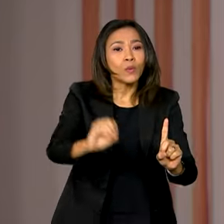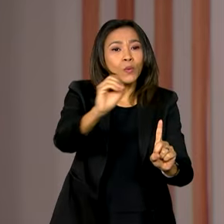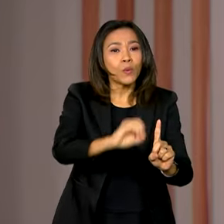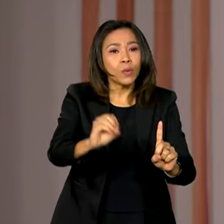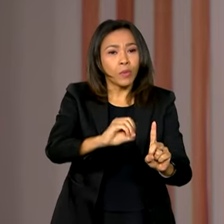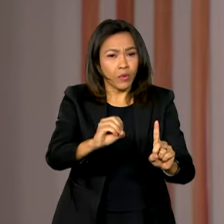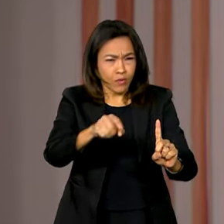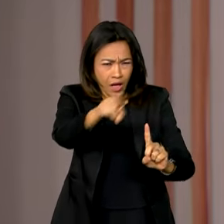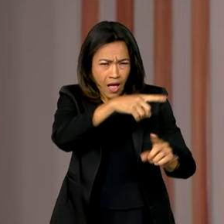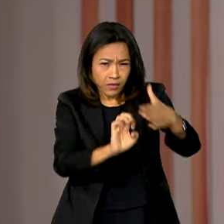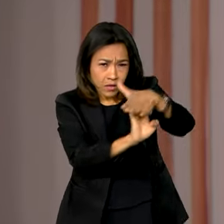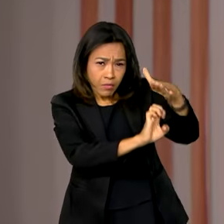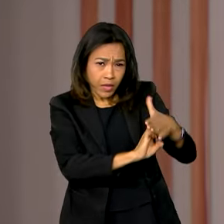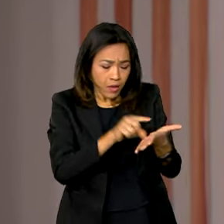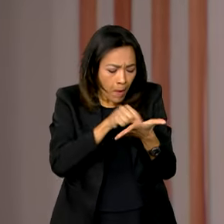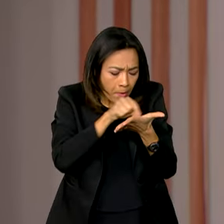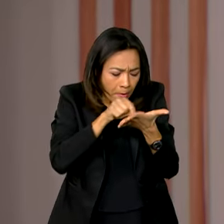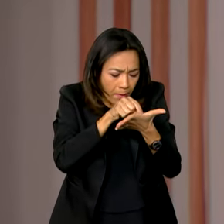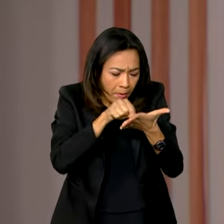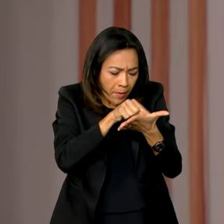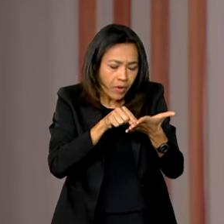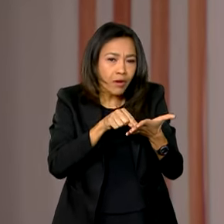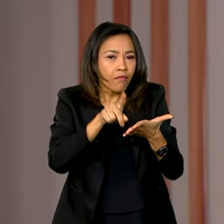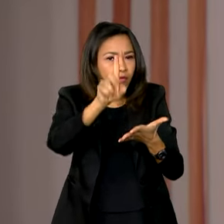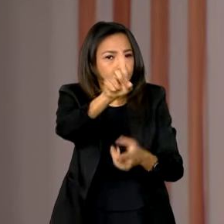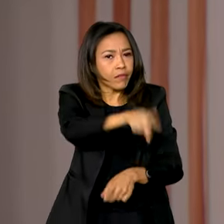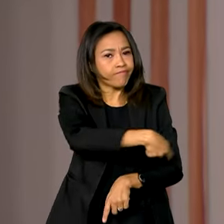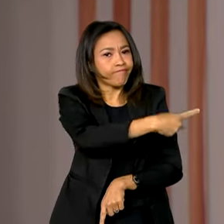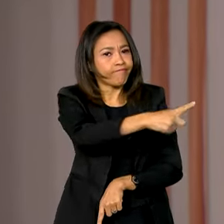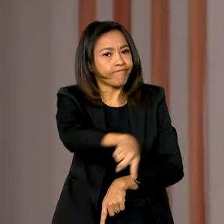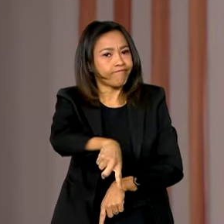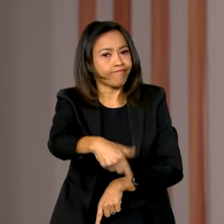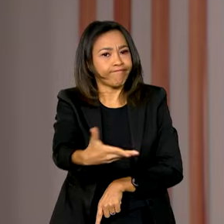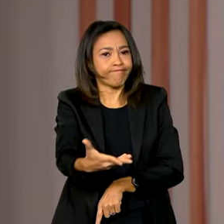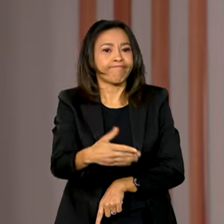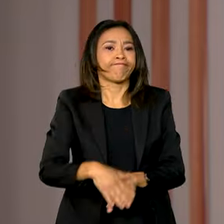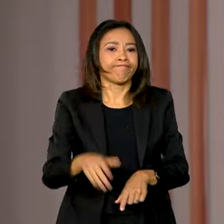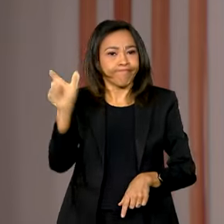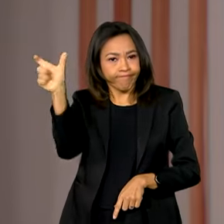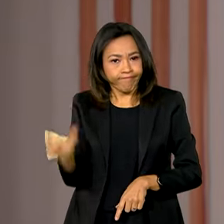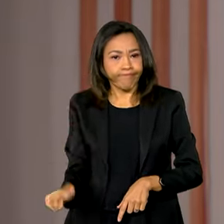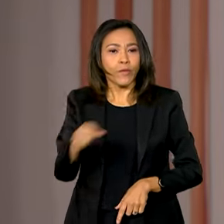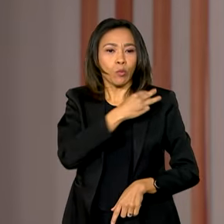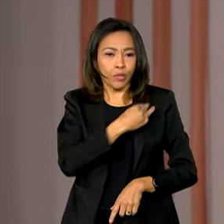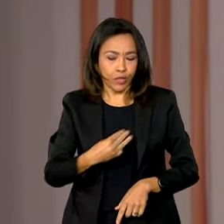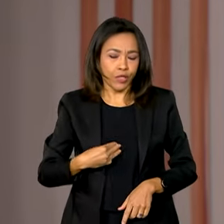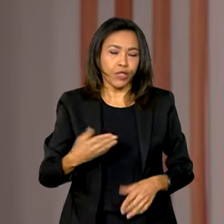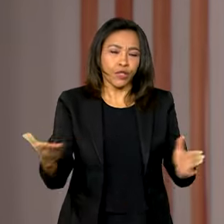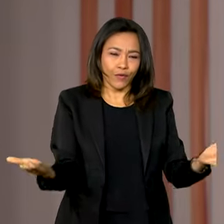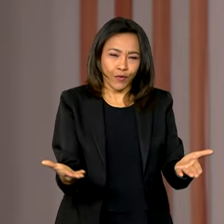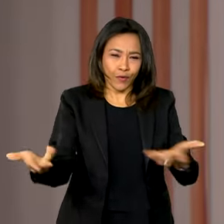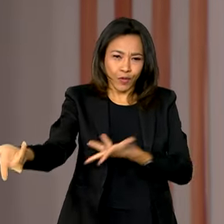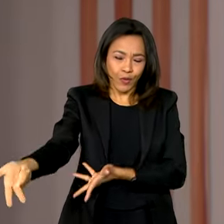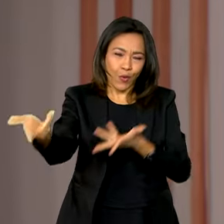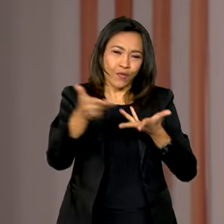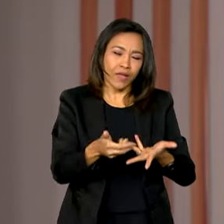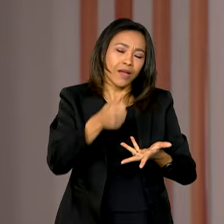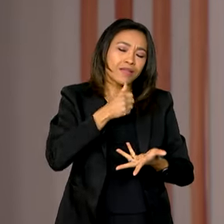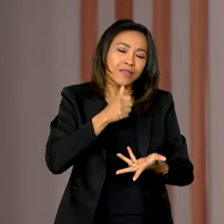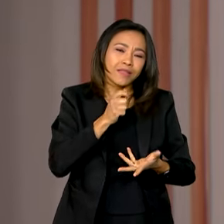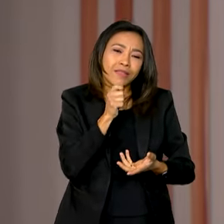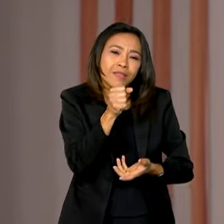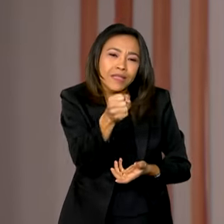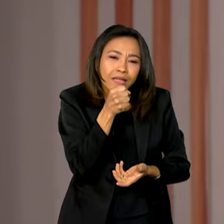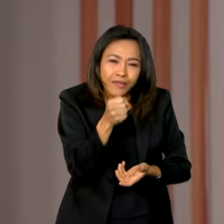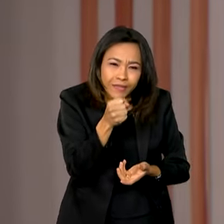não regulamentadas vão ser suspensas. Já de Filho, ministro das cidades, foi o convidado de hoje do programa Bom Dia